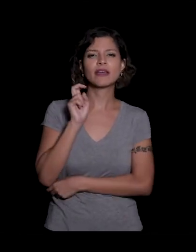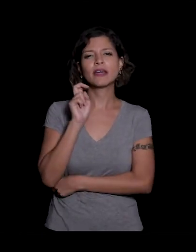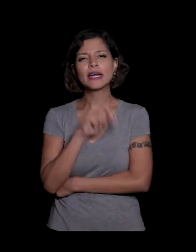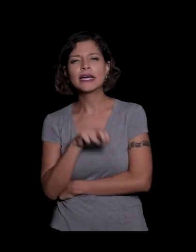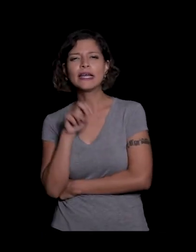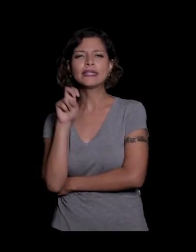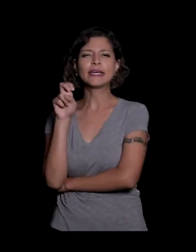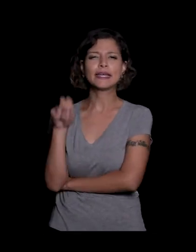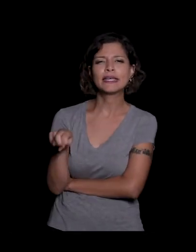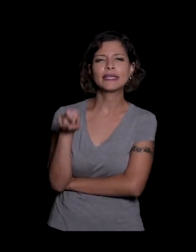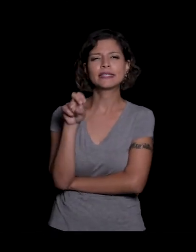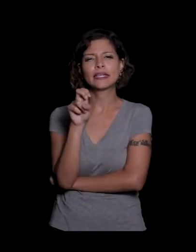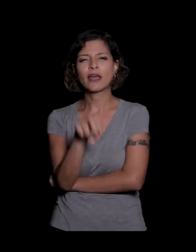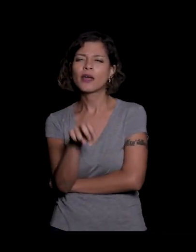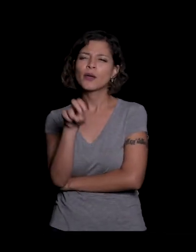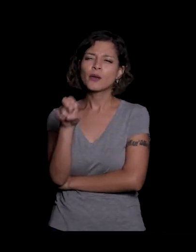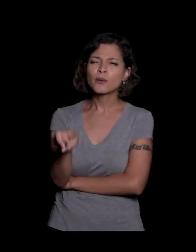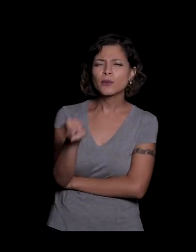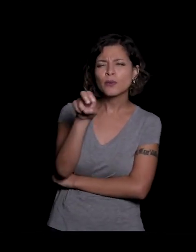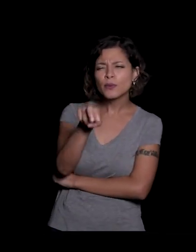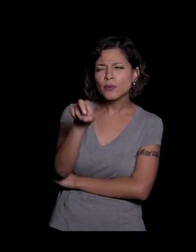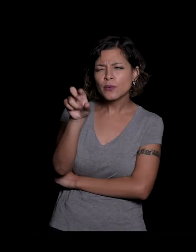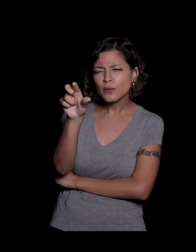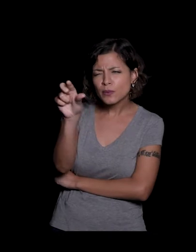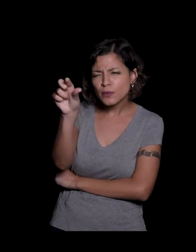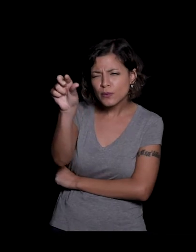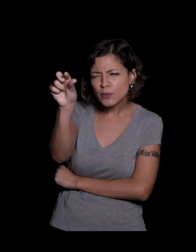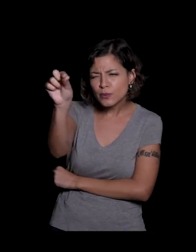andar andar e desaparecendo